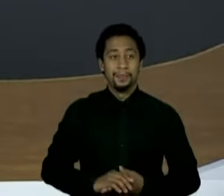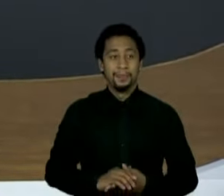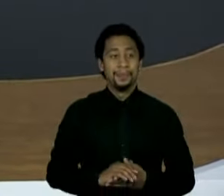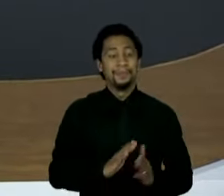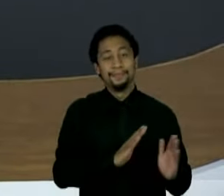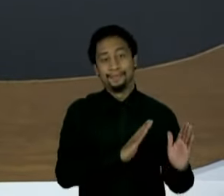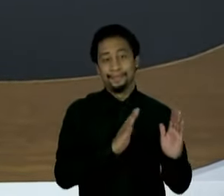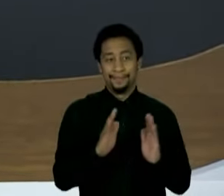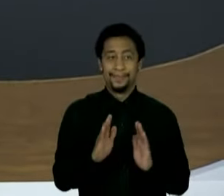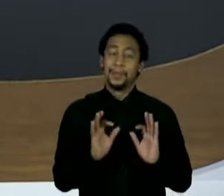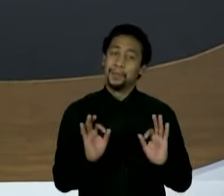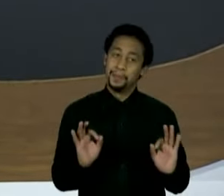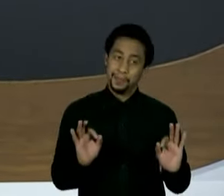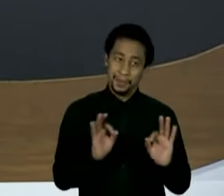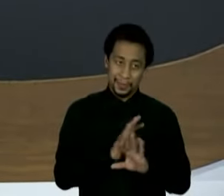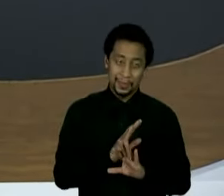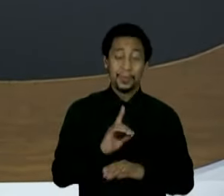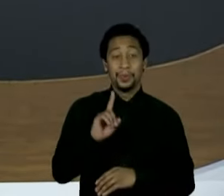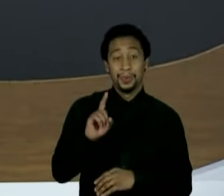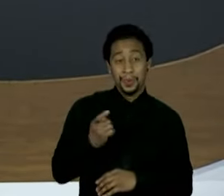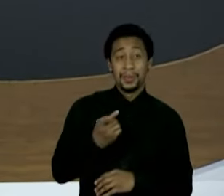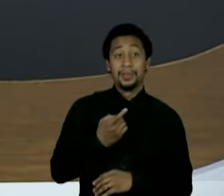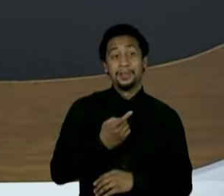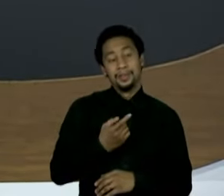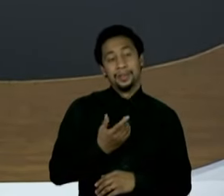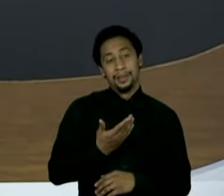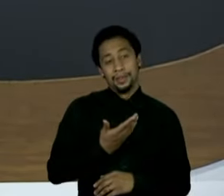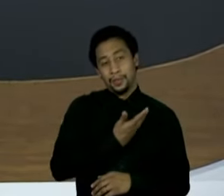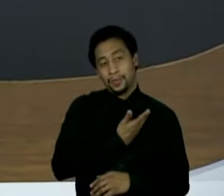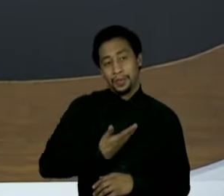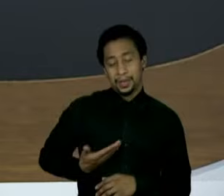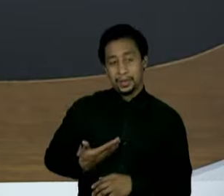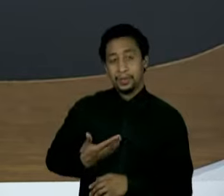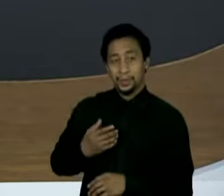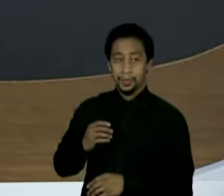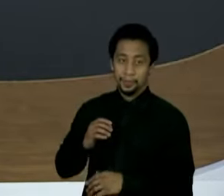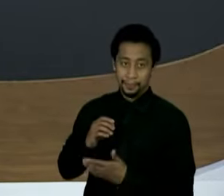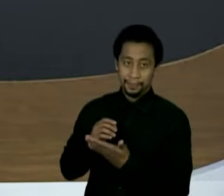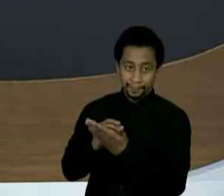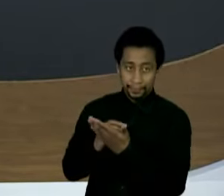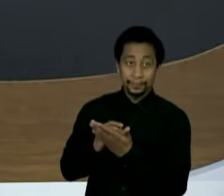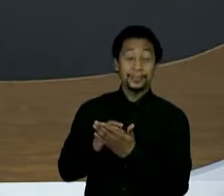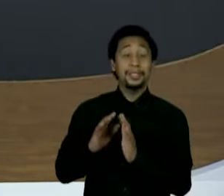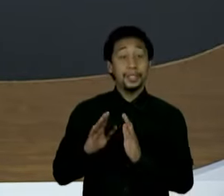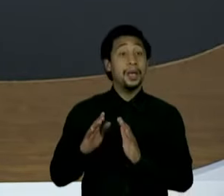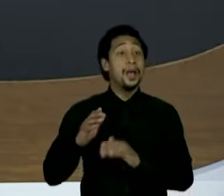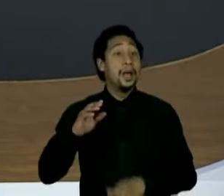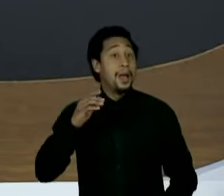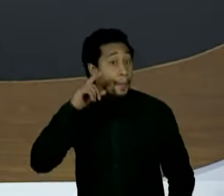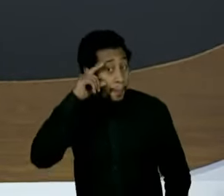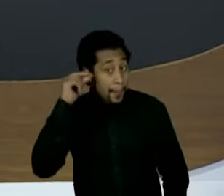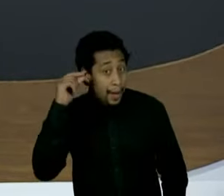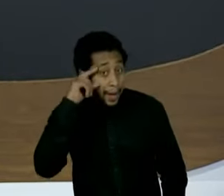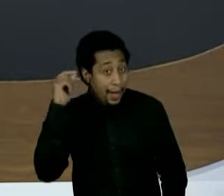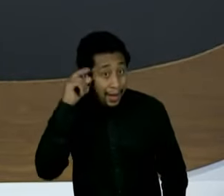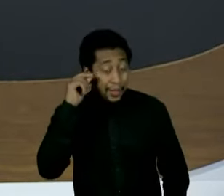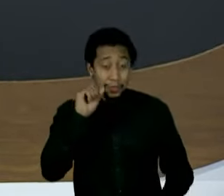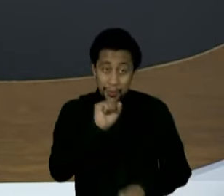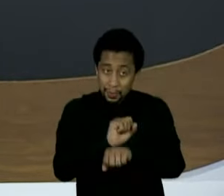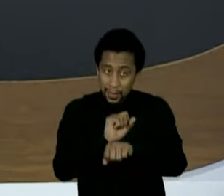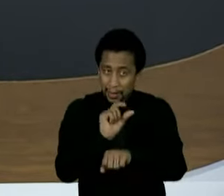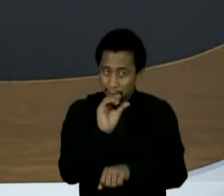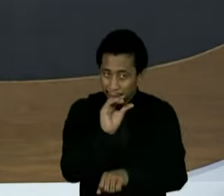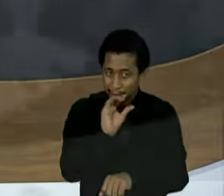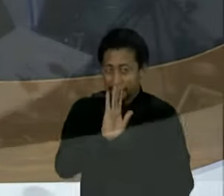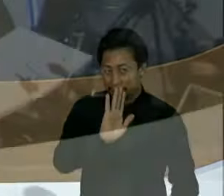com o ex-governador e pré-candidato ao governo de São Paulo, Márcio França. Vai para um breve intervalo e volta já, já. Não sai